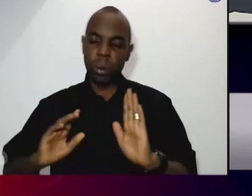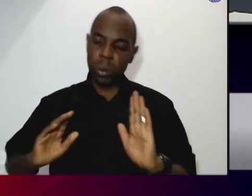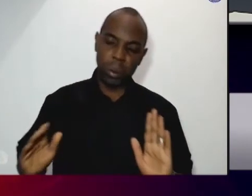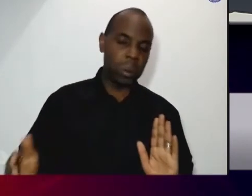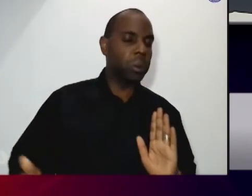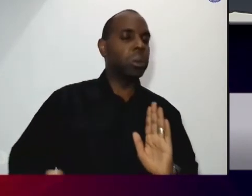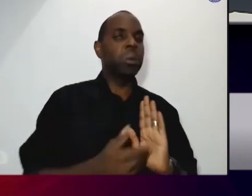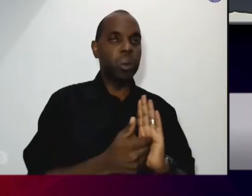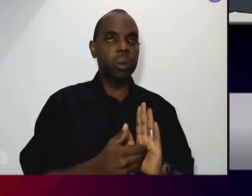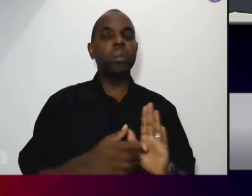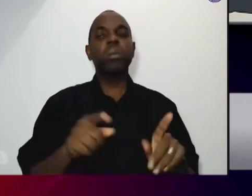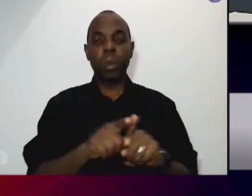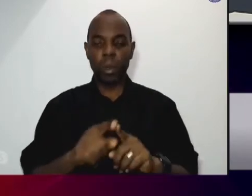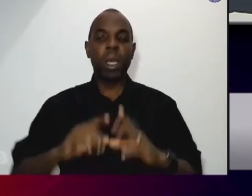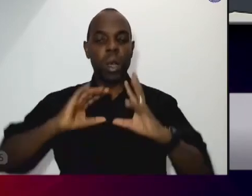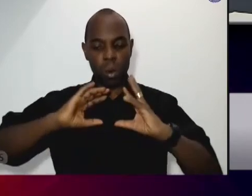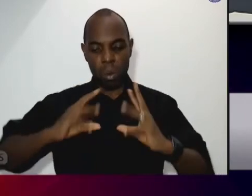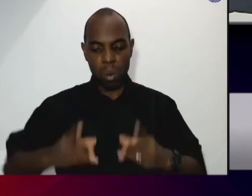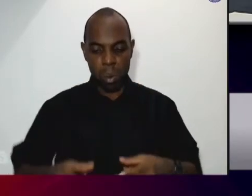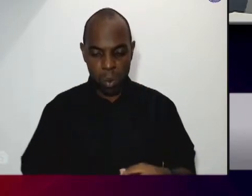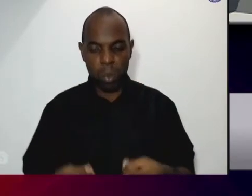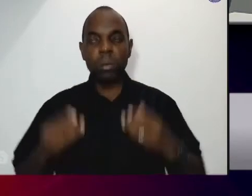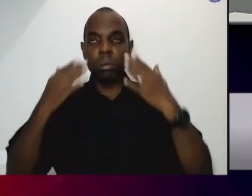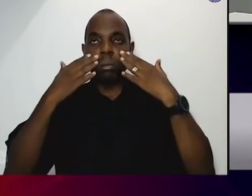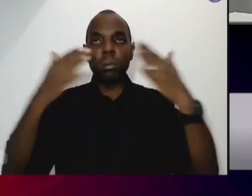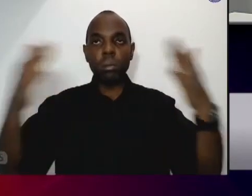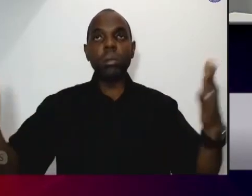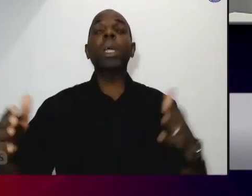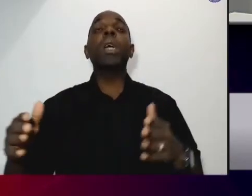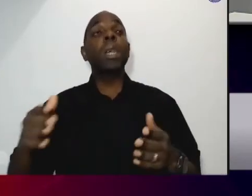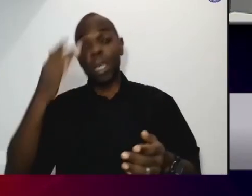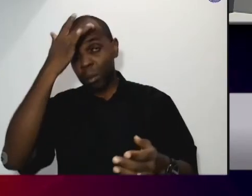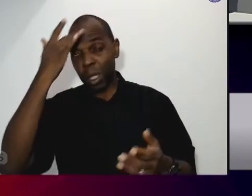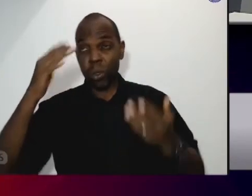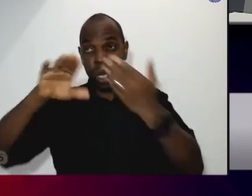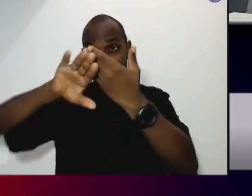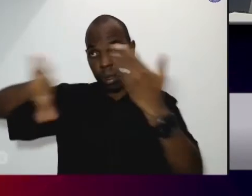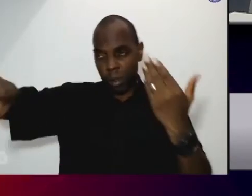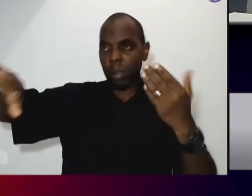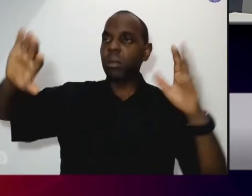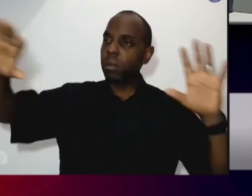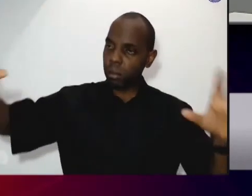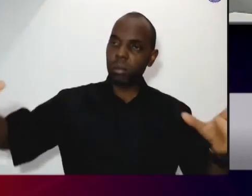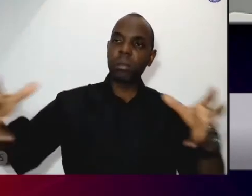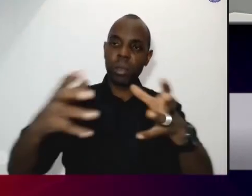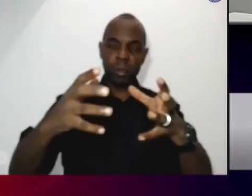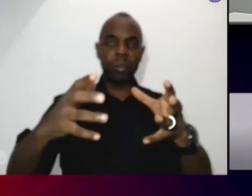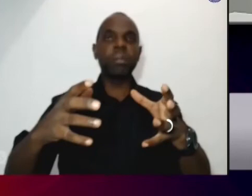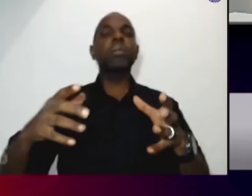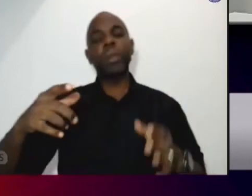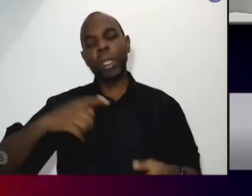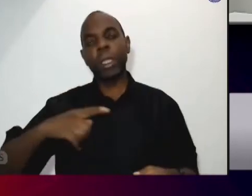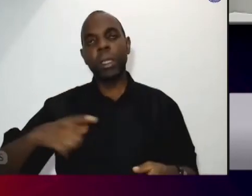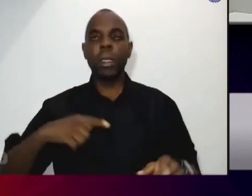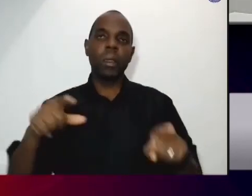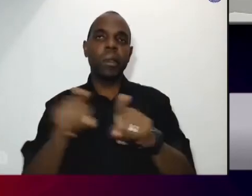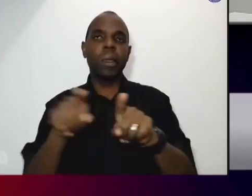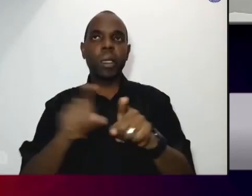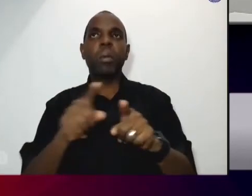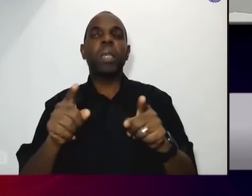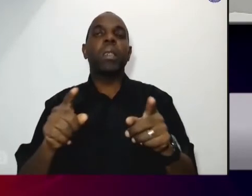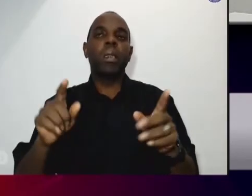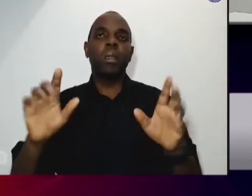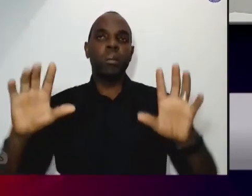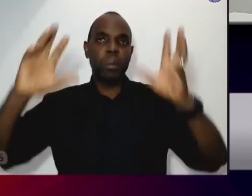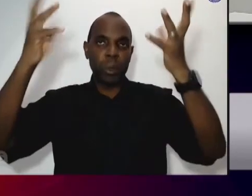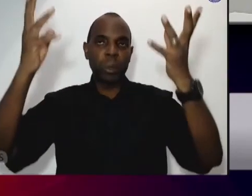cidadania proteção dos excluídos socialmente formação e campanhas e mobilização então gente lá